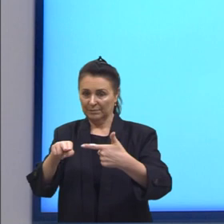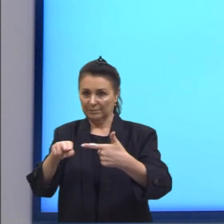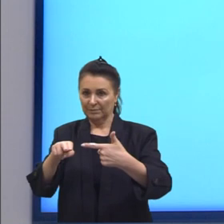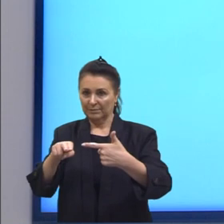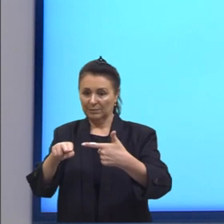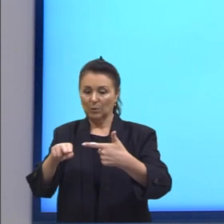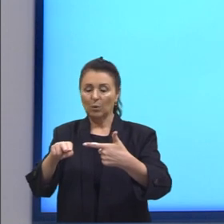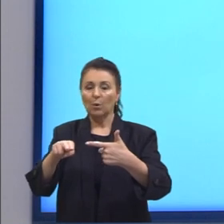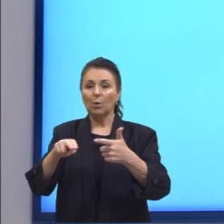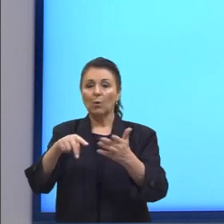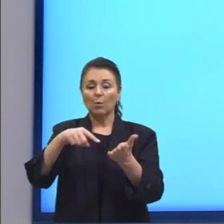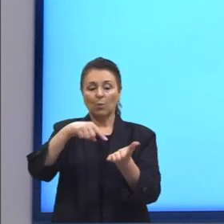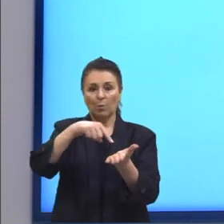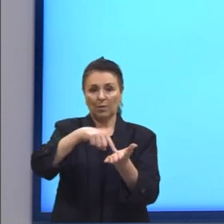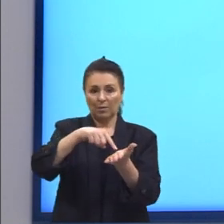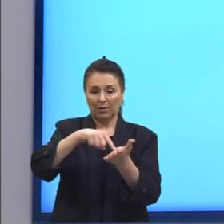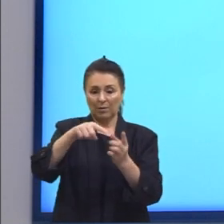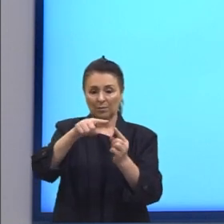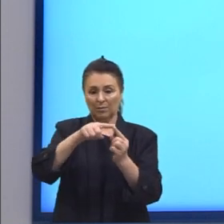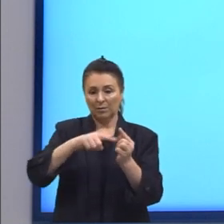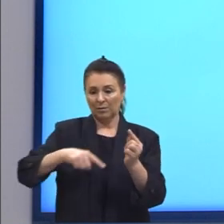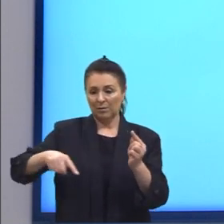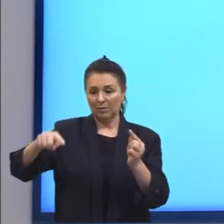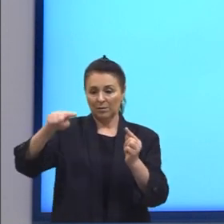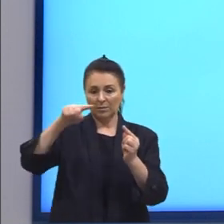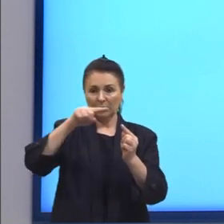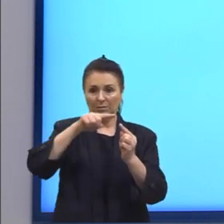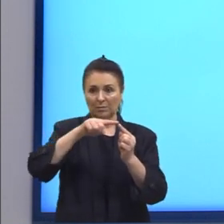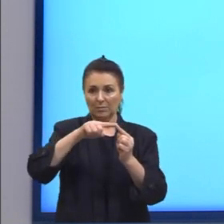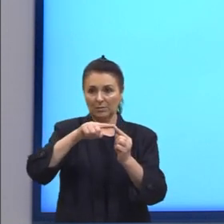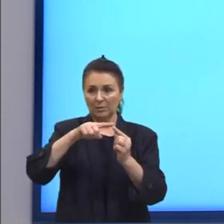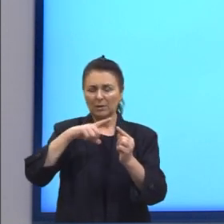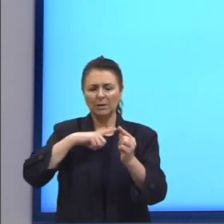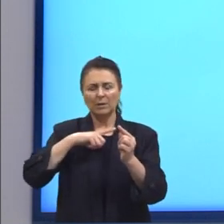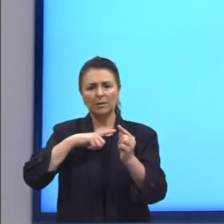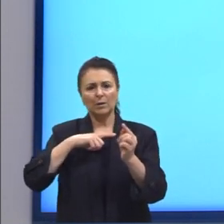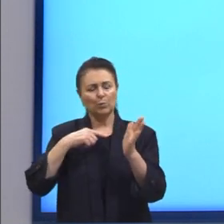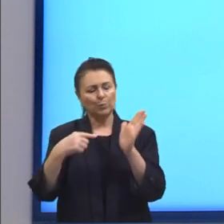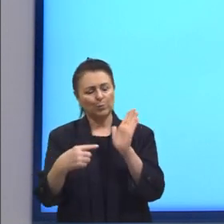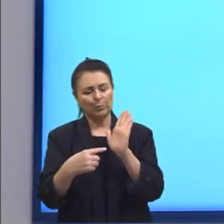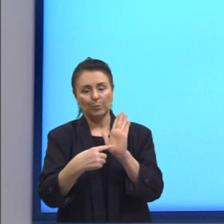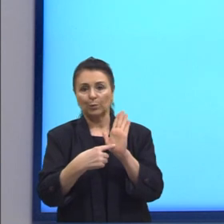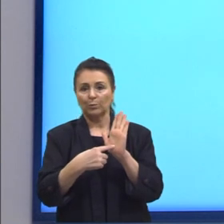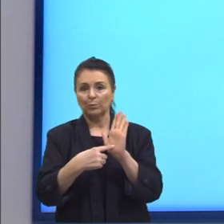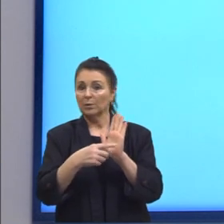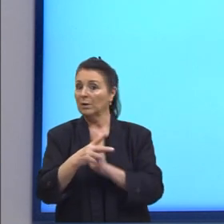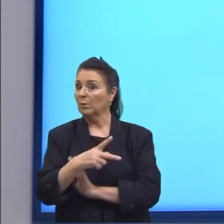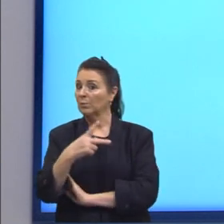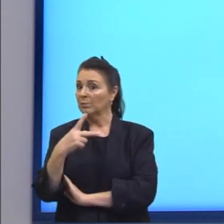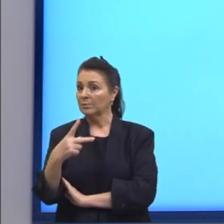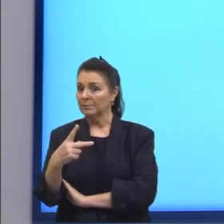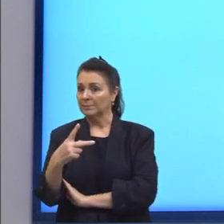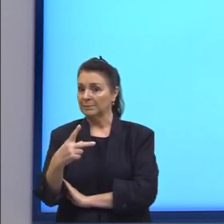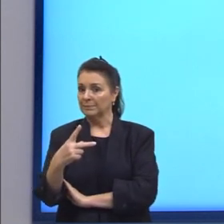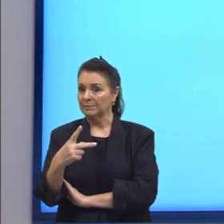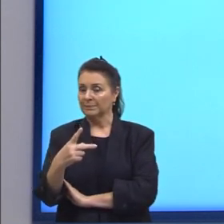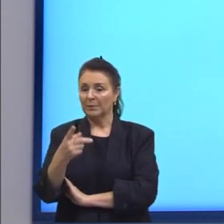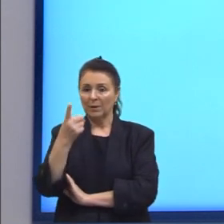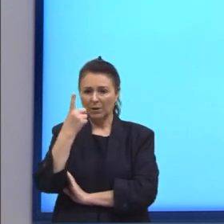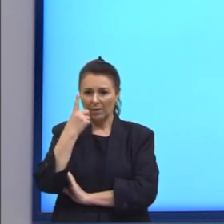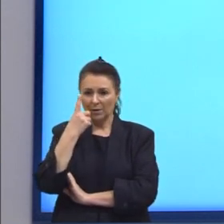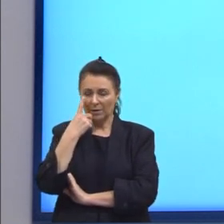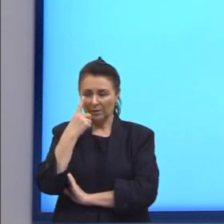o centro da nossa circunferência, e aqui foi marcado um ponto P. Observem que nós